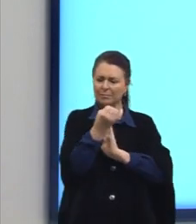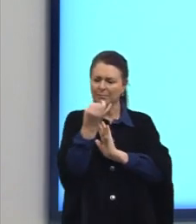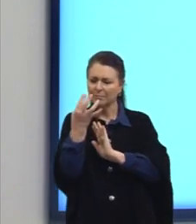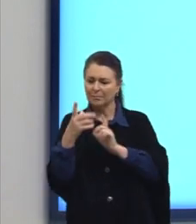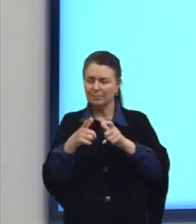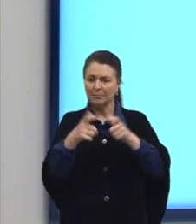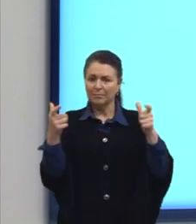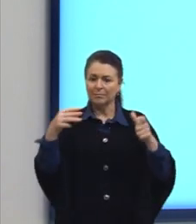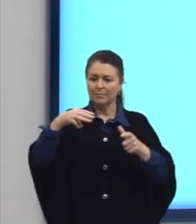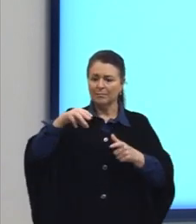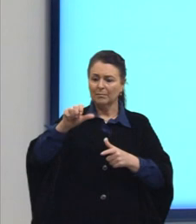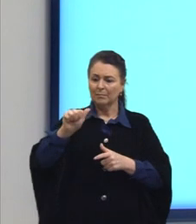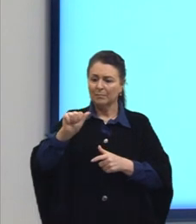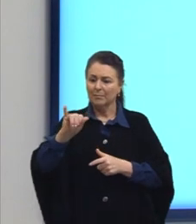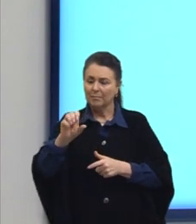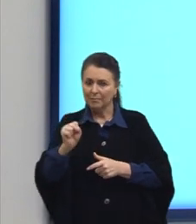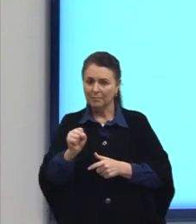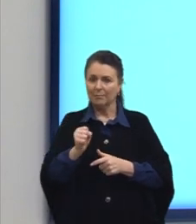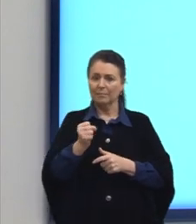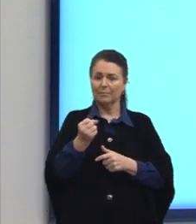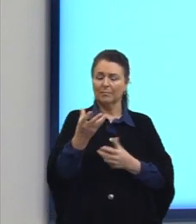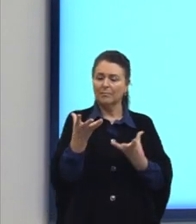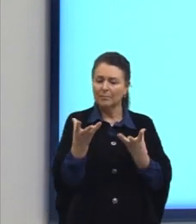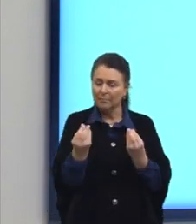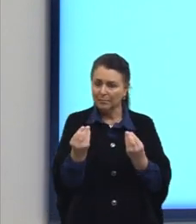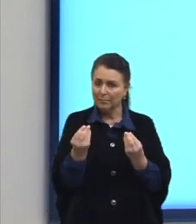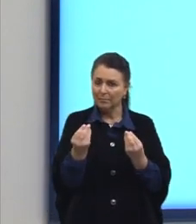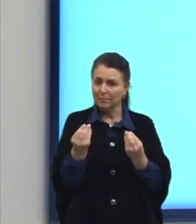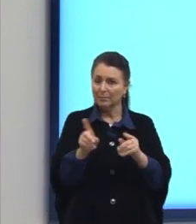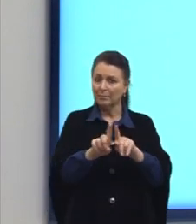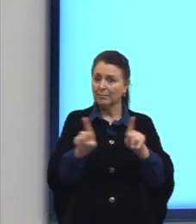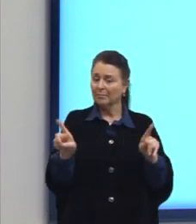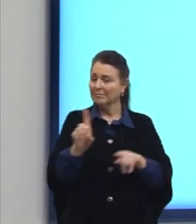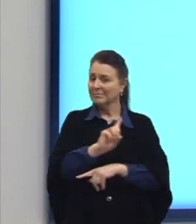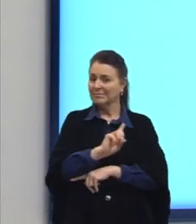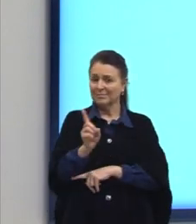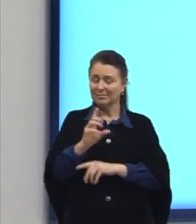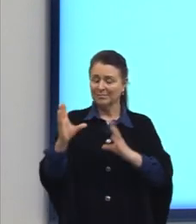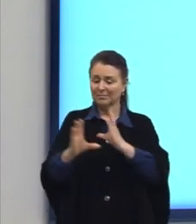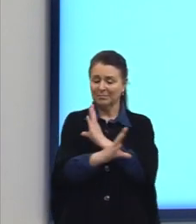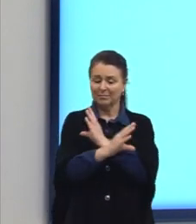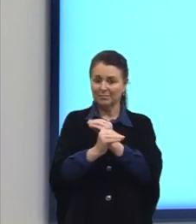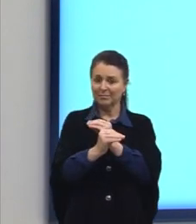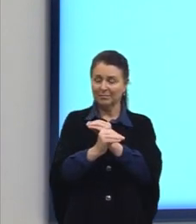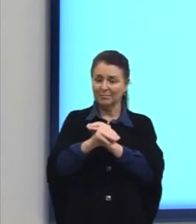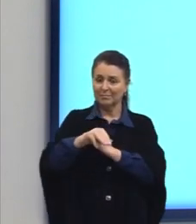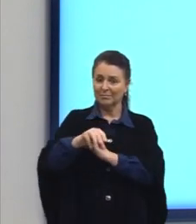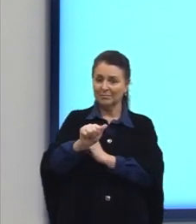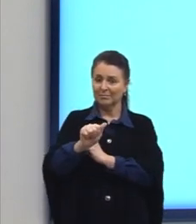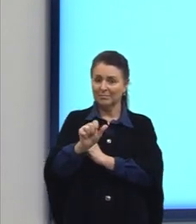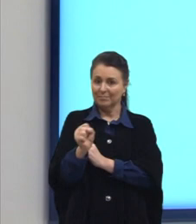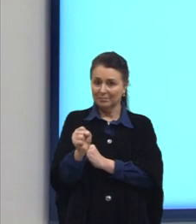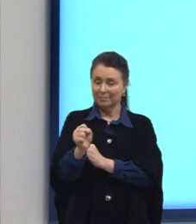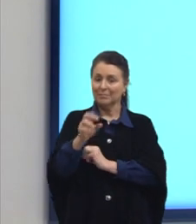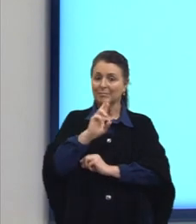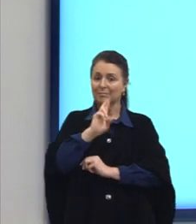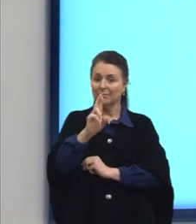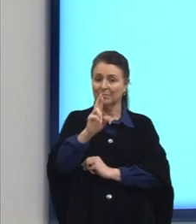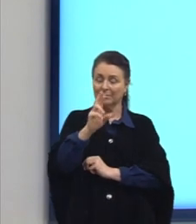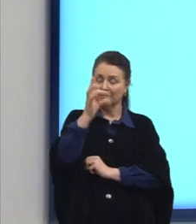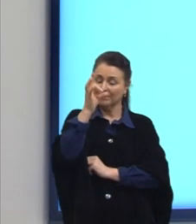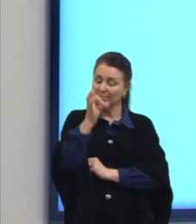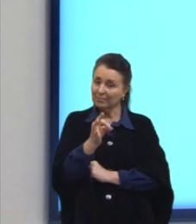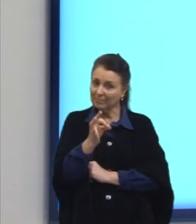mais, como muito, e não a nossa conjunção mas. A nossa resposta